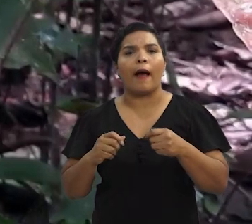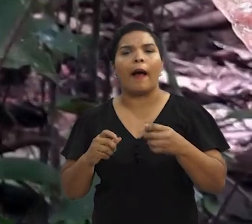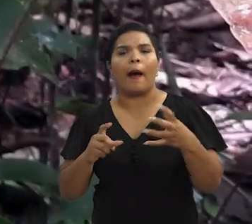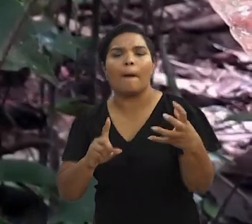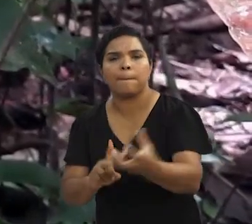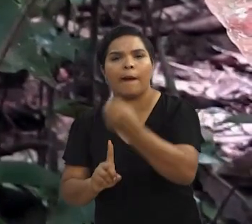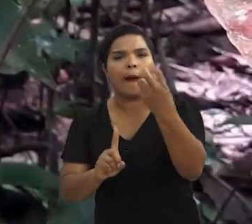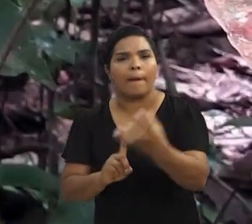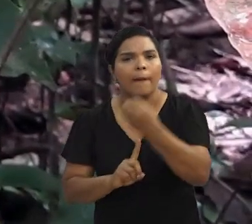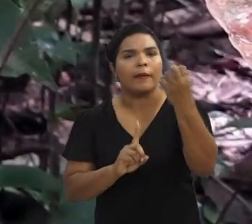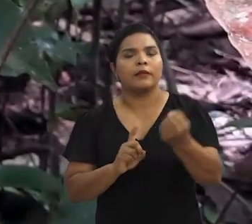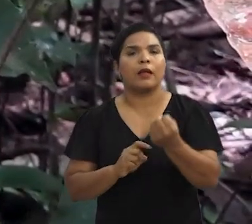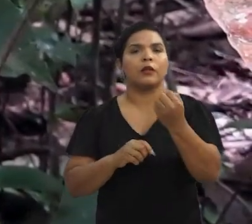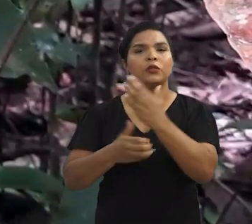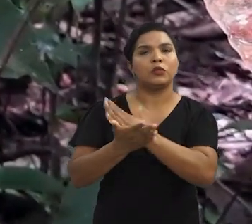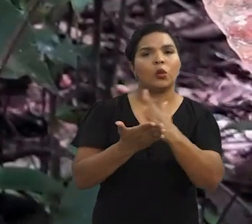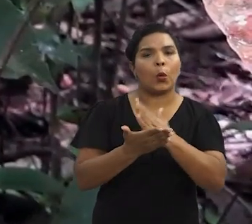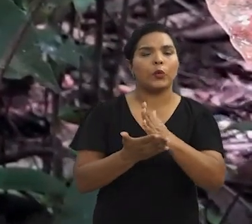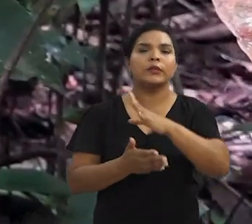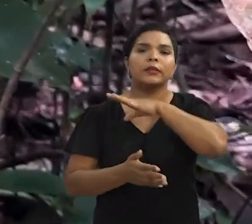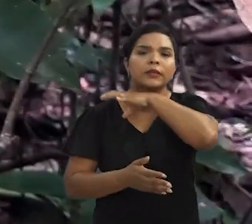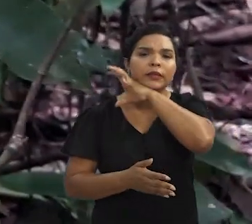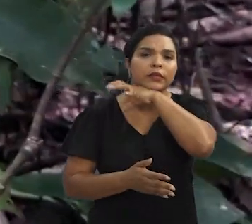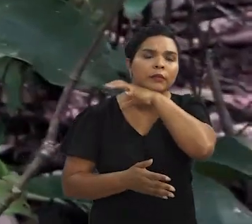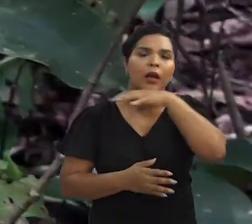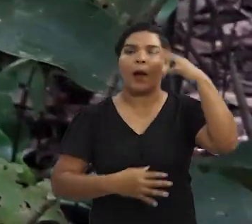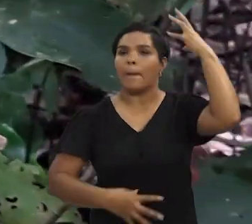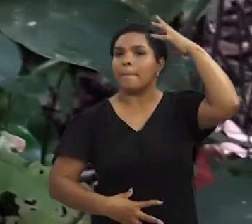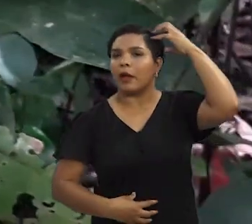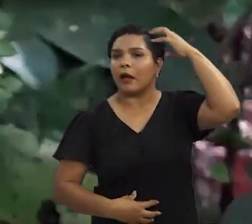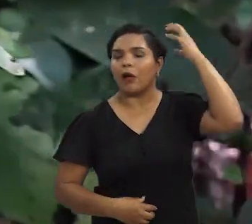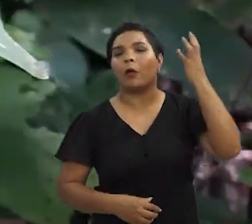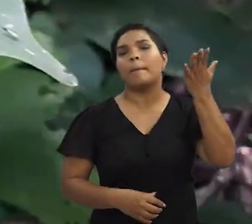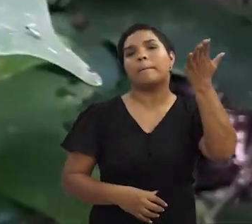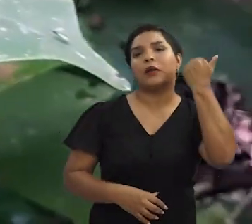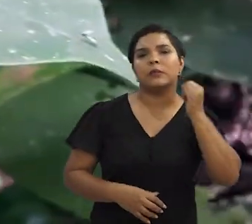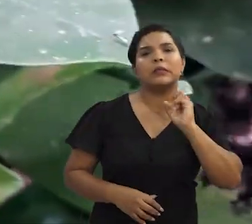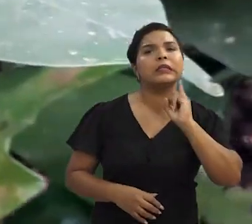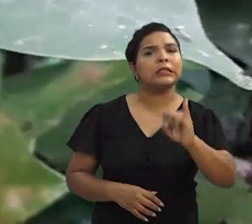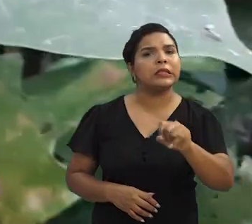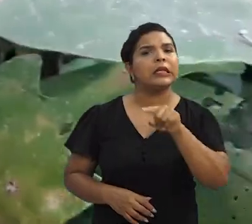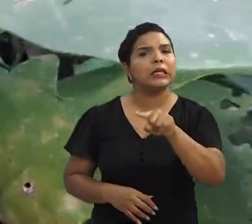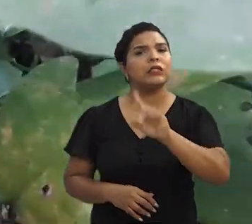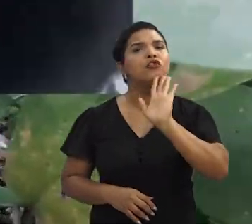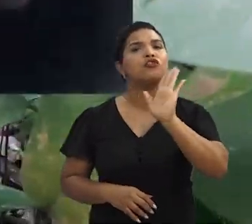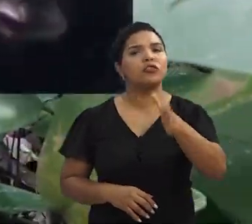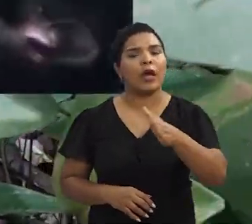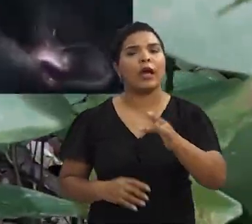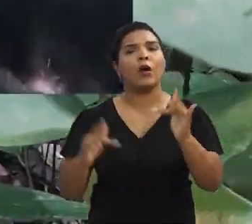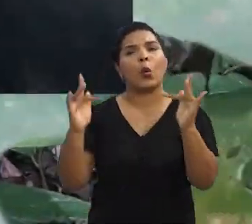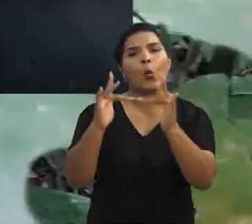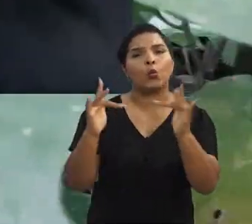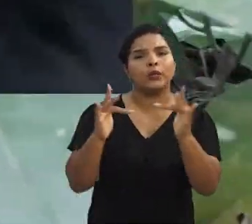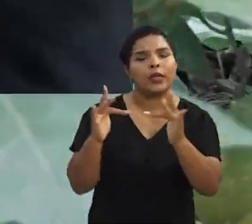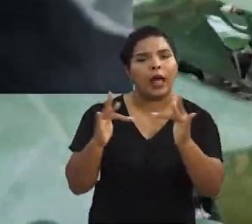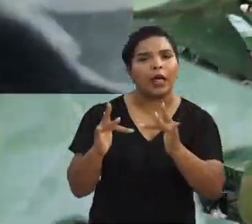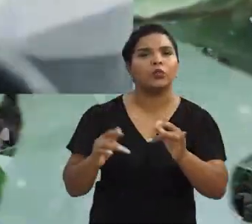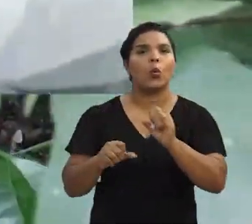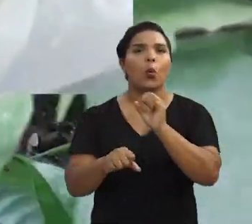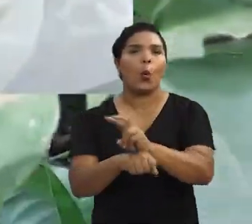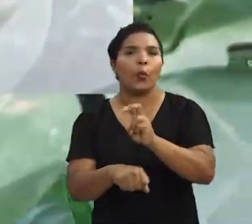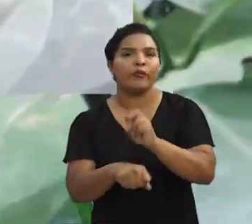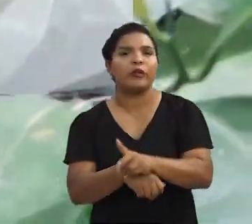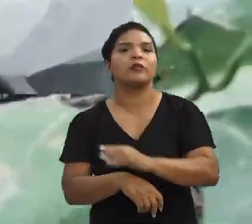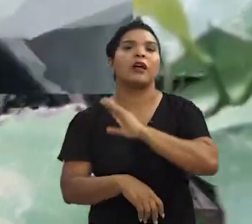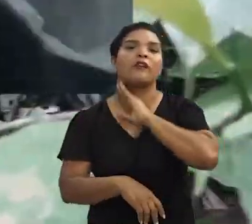captura de espécies, de algumas espécies de primatas, justamente para saber se aqueles animais já tiveram contato